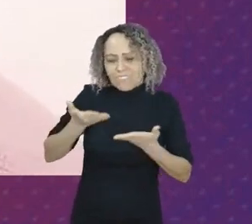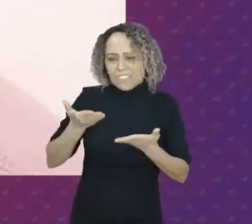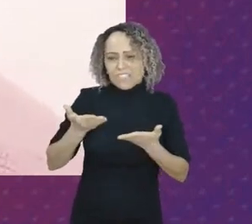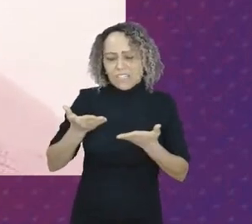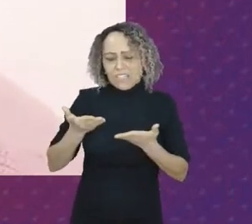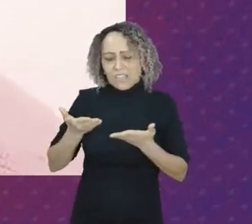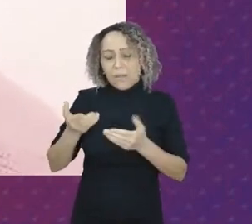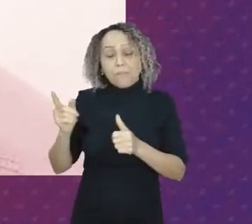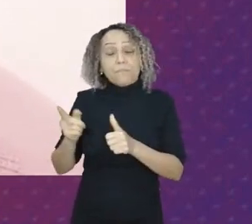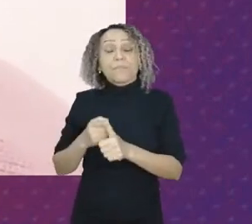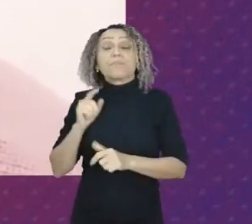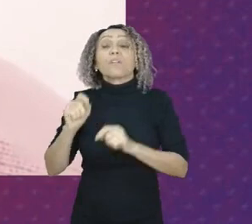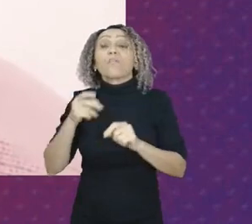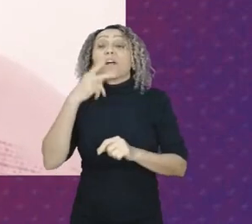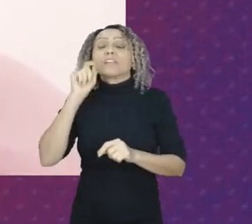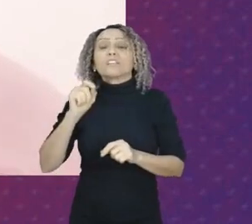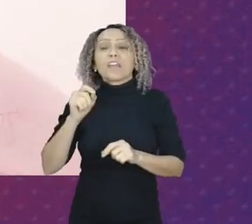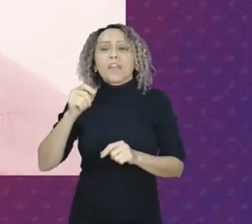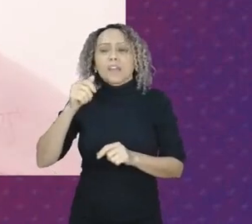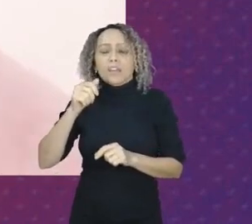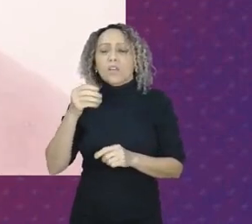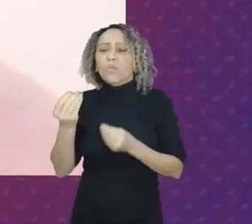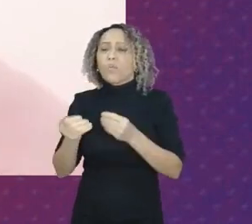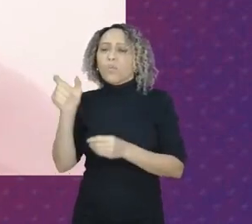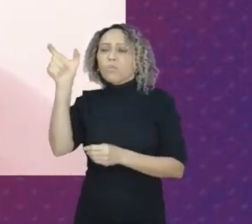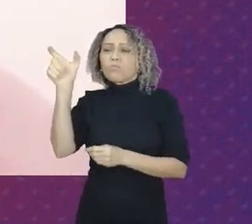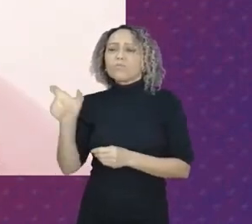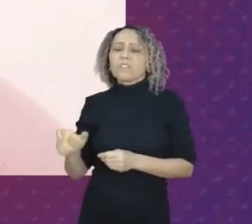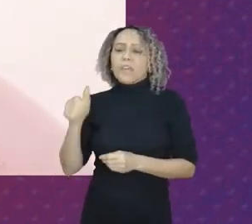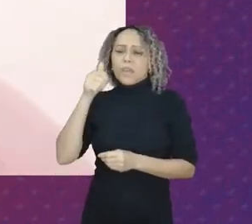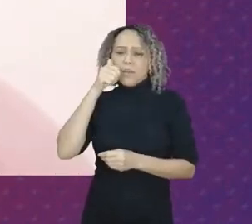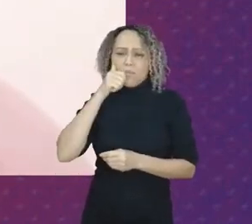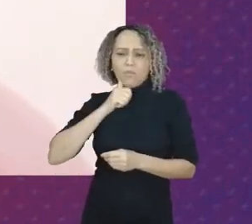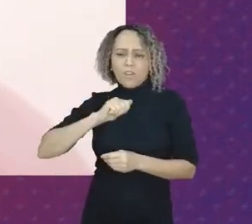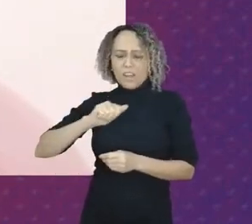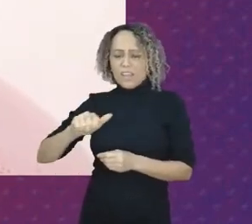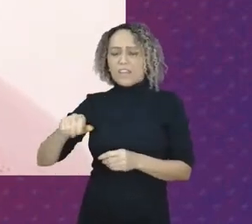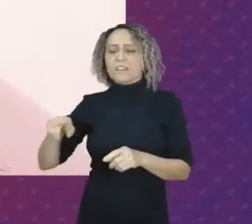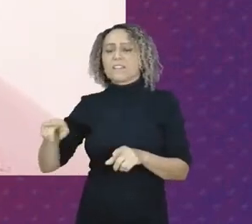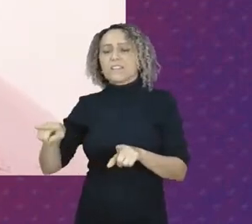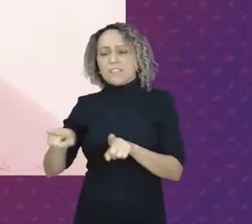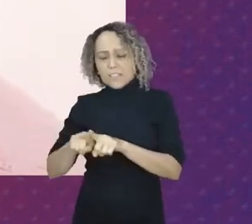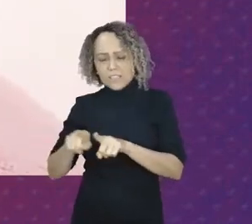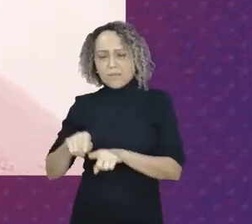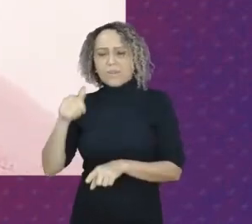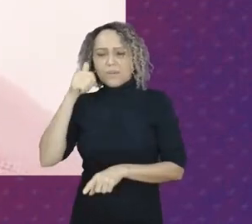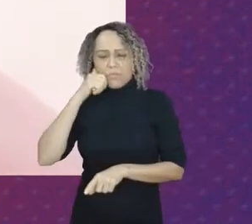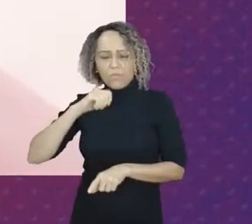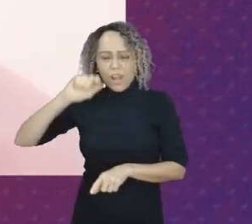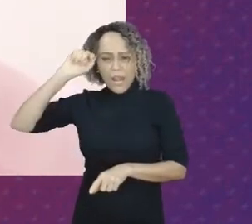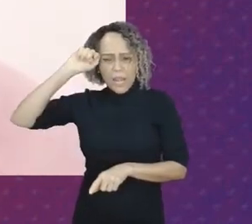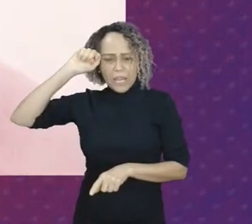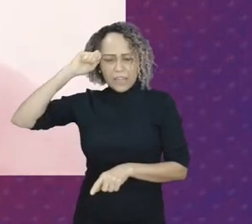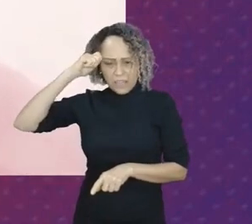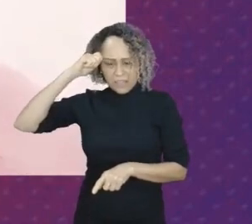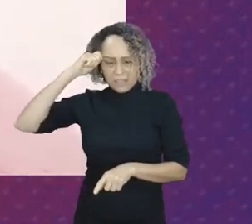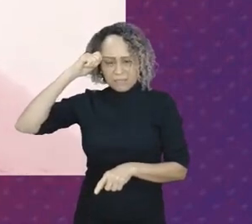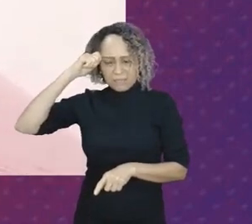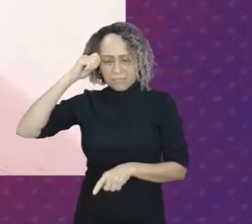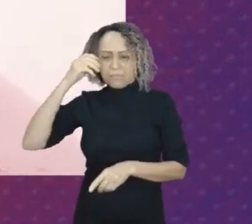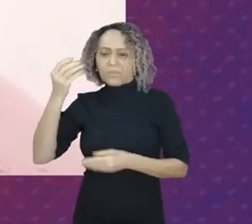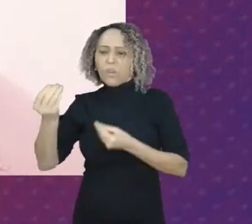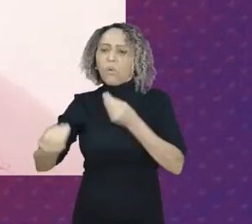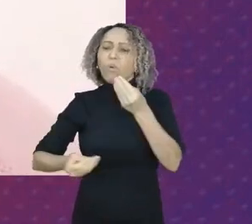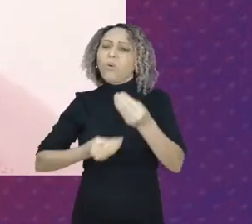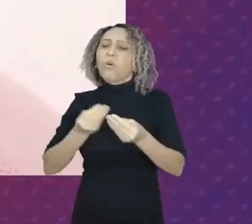estamos falando do ser mulher negra também e quando nós fazemos esse